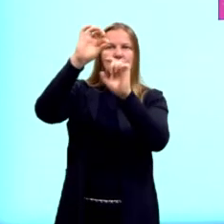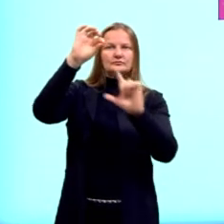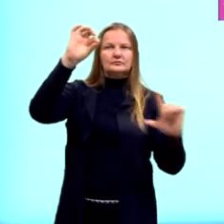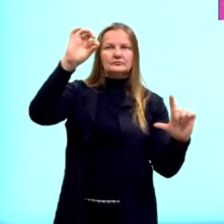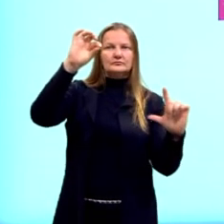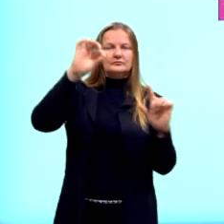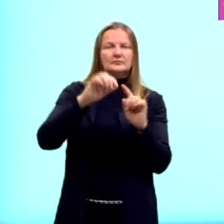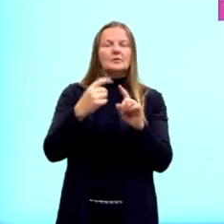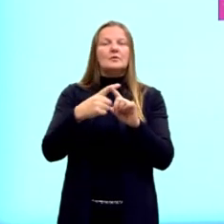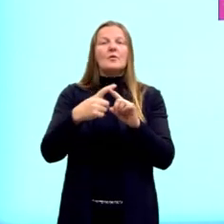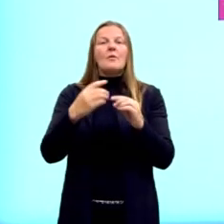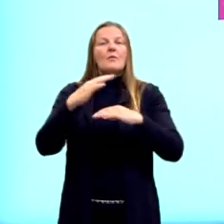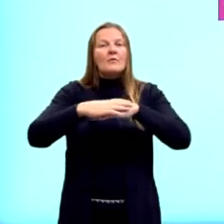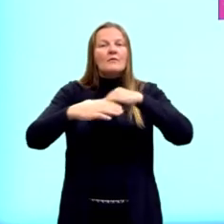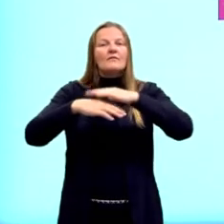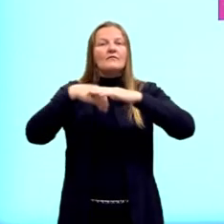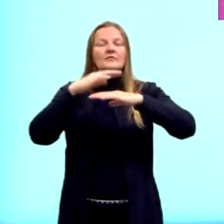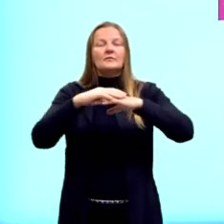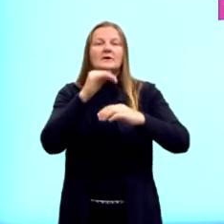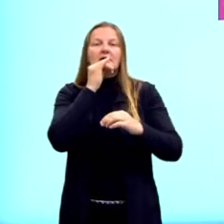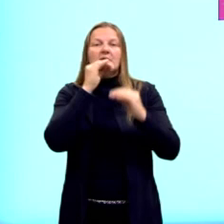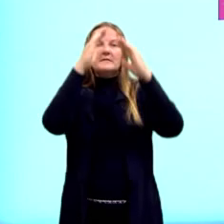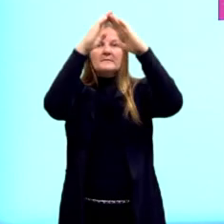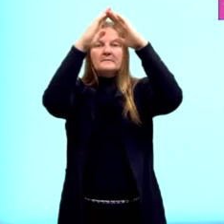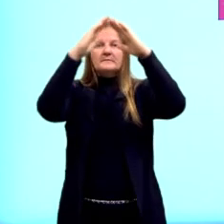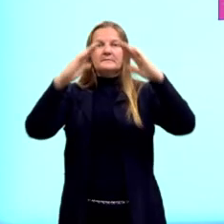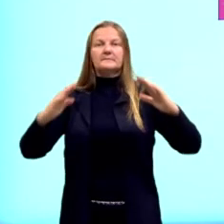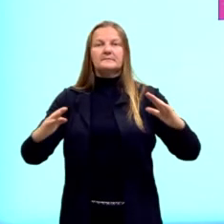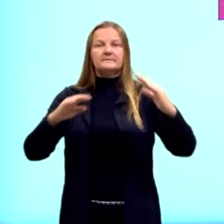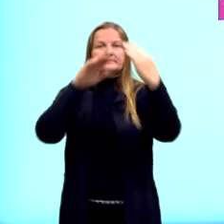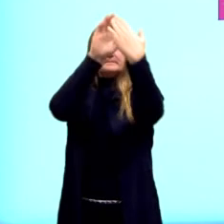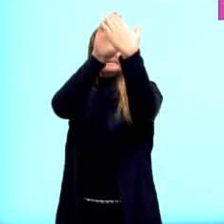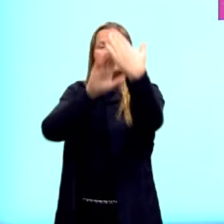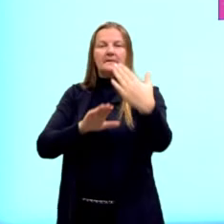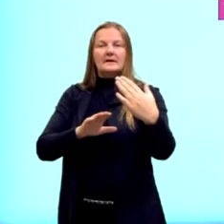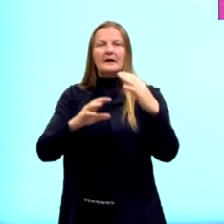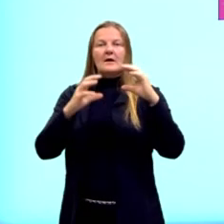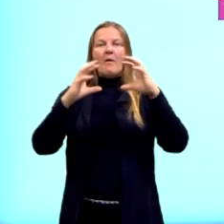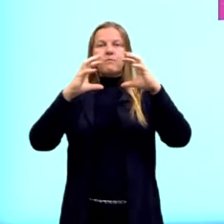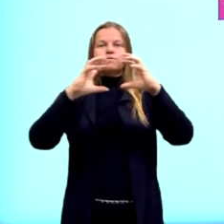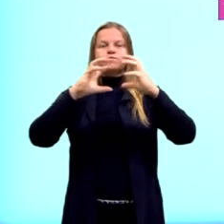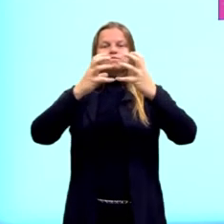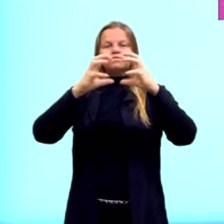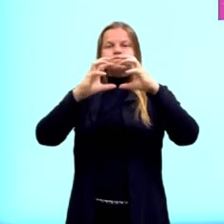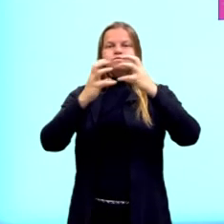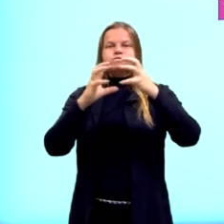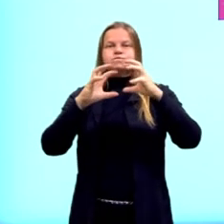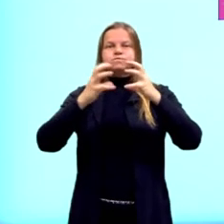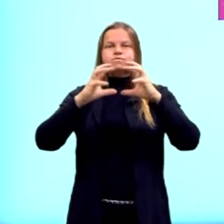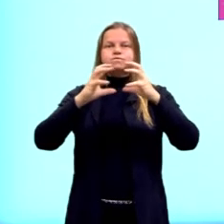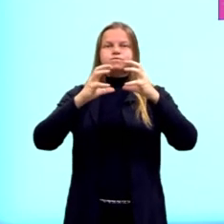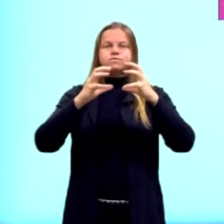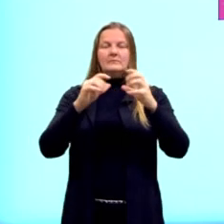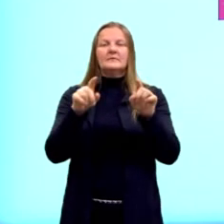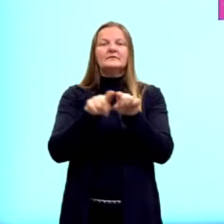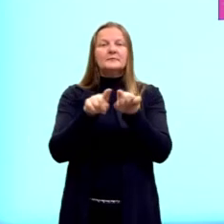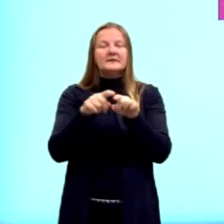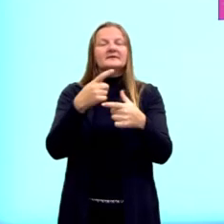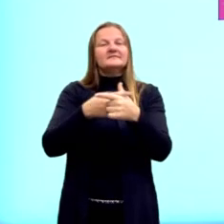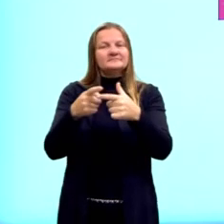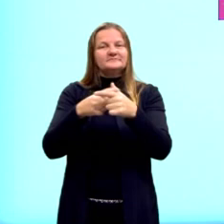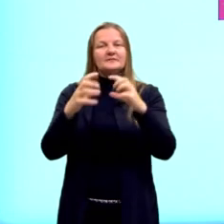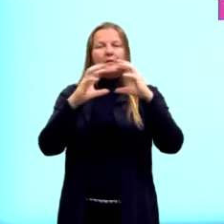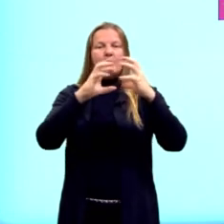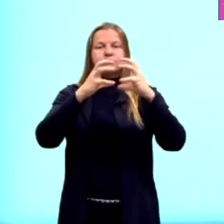Seja para formar, então, por exemplo, uma pirâmide com esferas, com bolinhas, ou naqueles problemas de matemática, né?